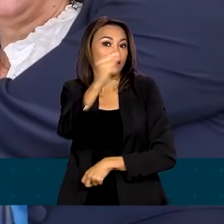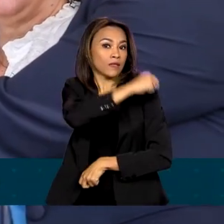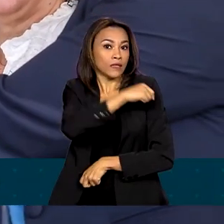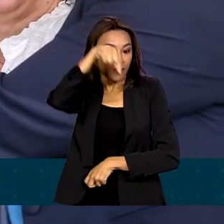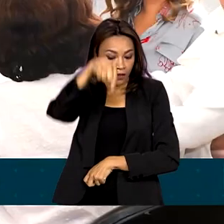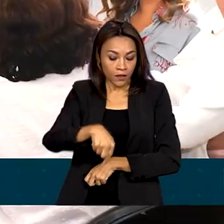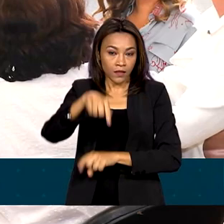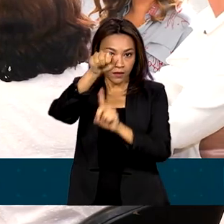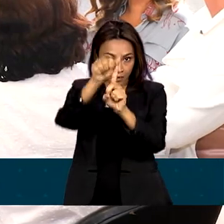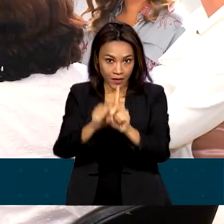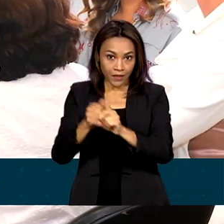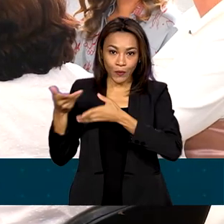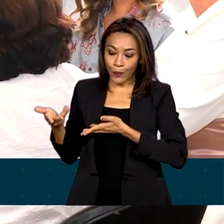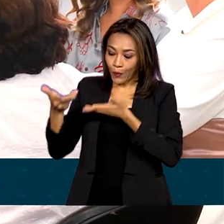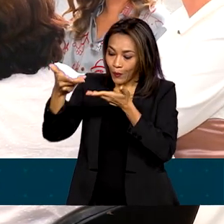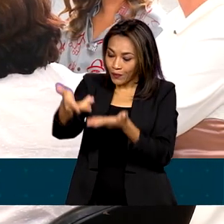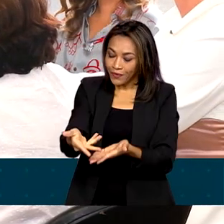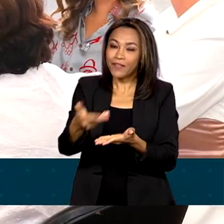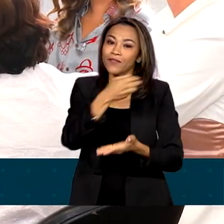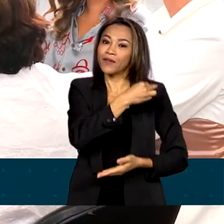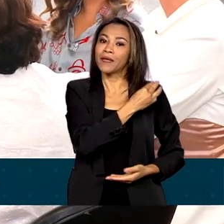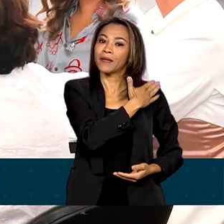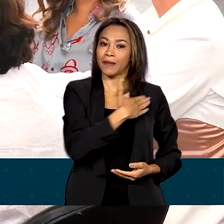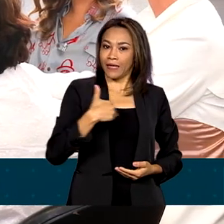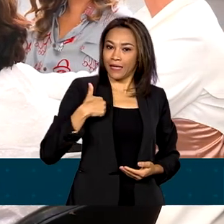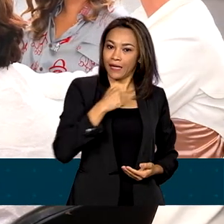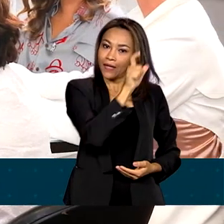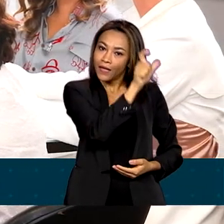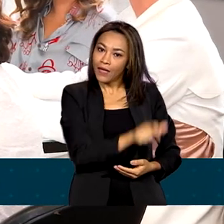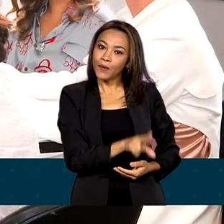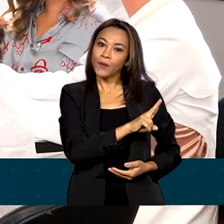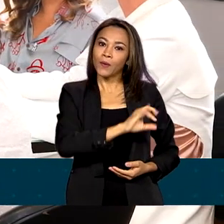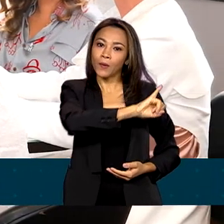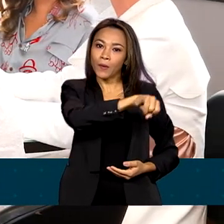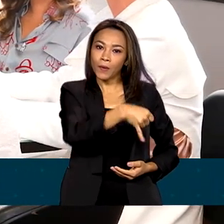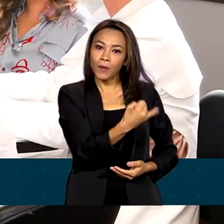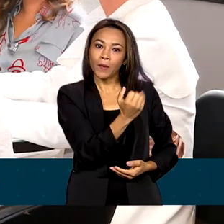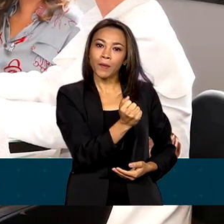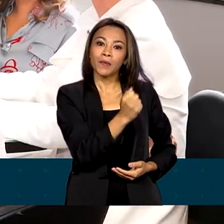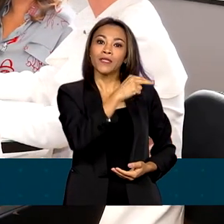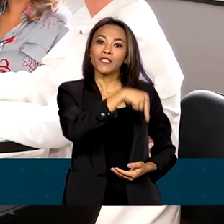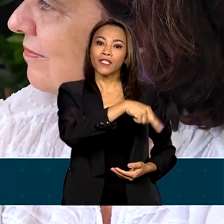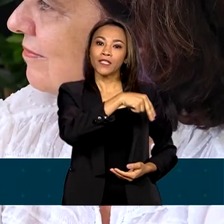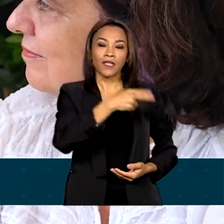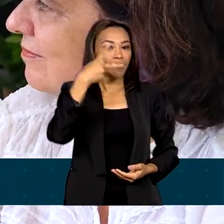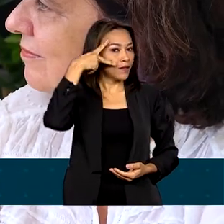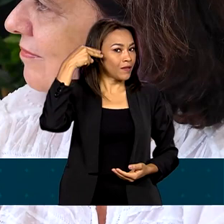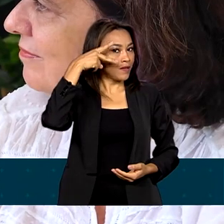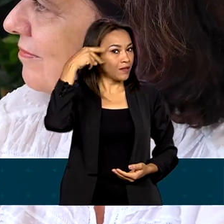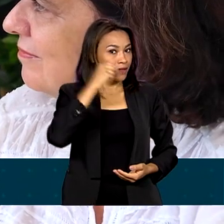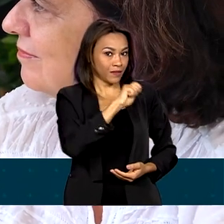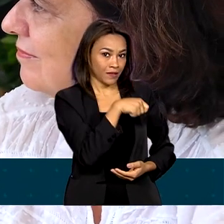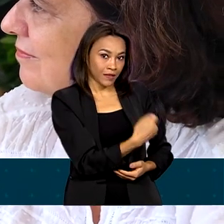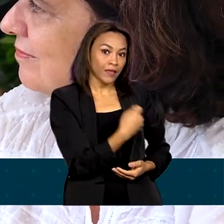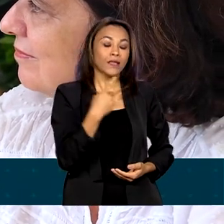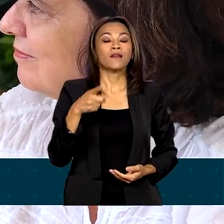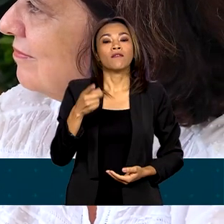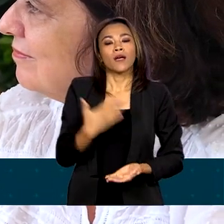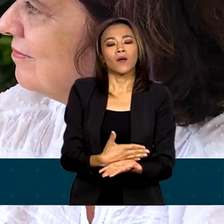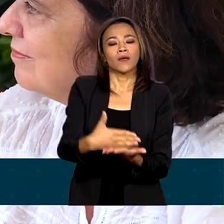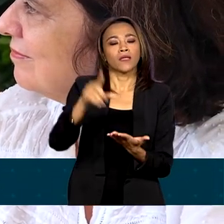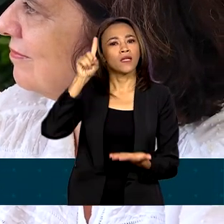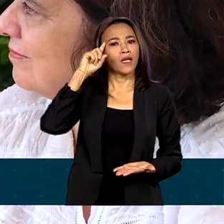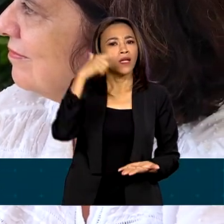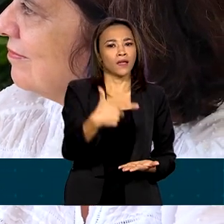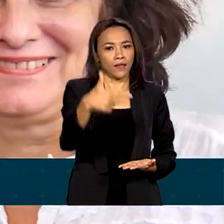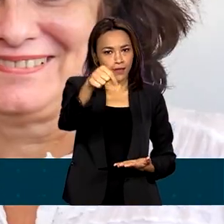mês. O convite foi feito pela primeira-dama Janja e pela ministra da Saúde, Nízia Trindade. As imunizações começam em 27 de